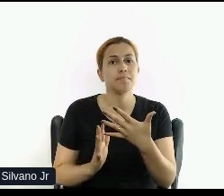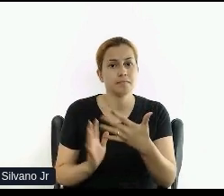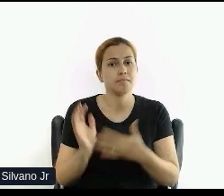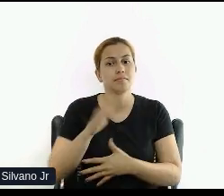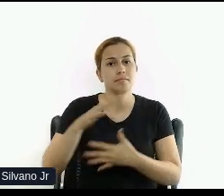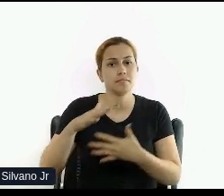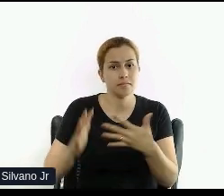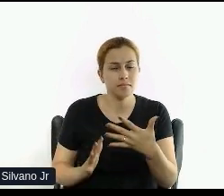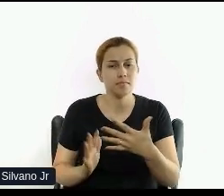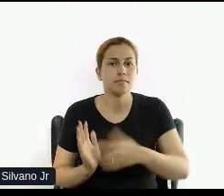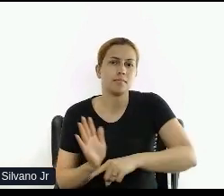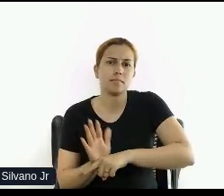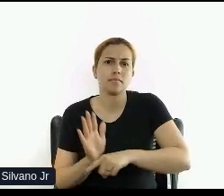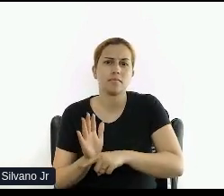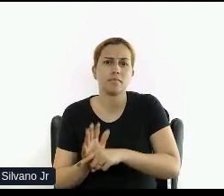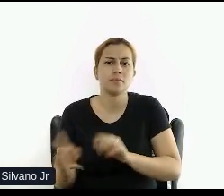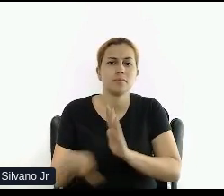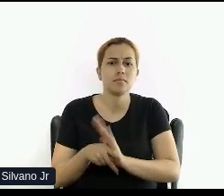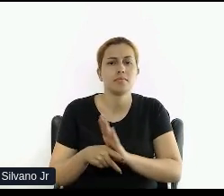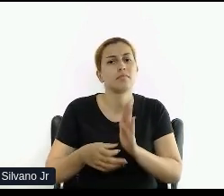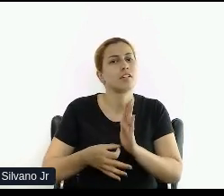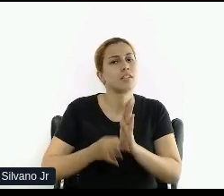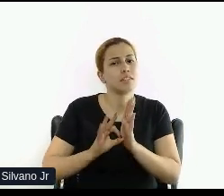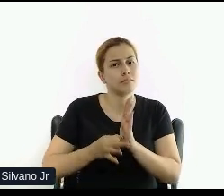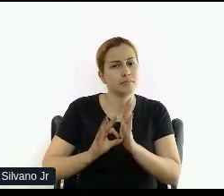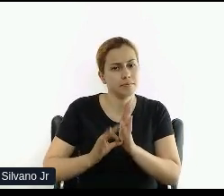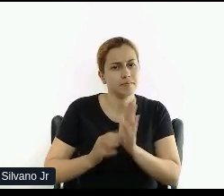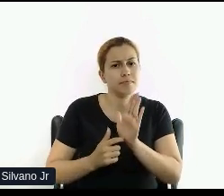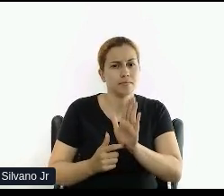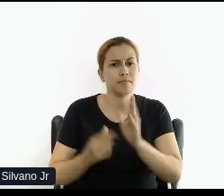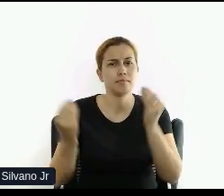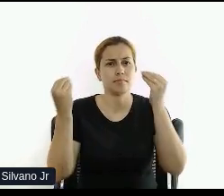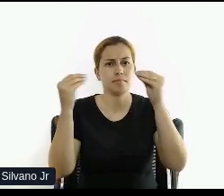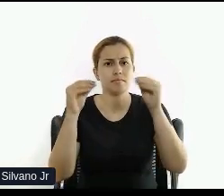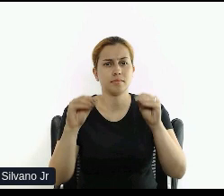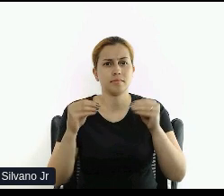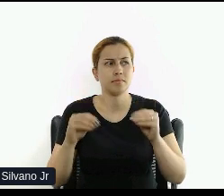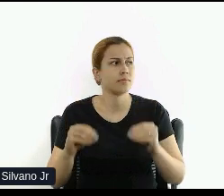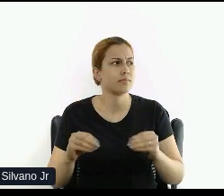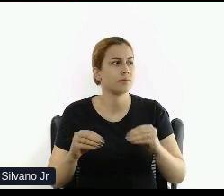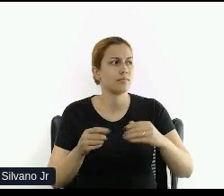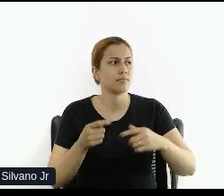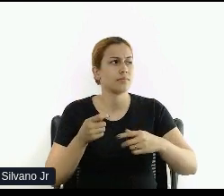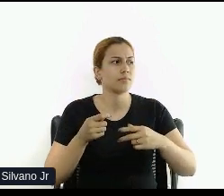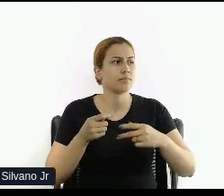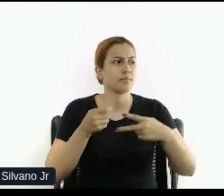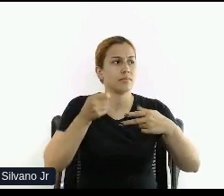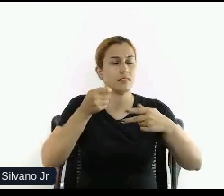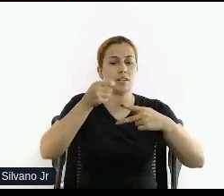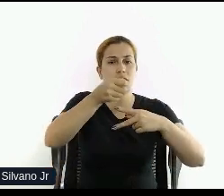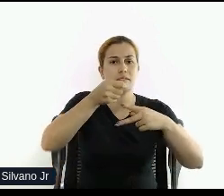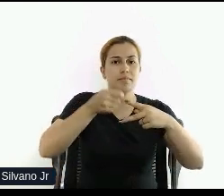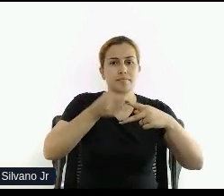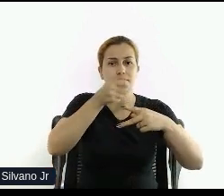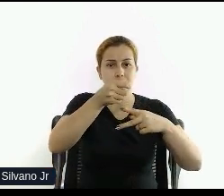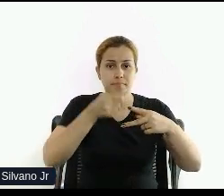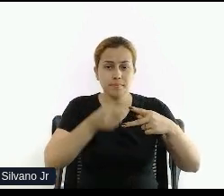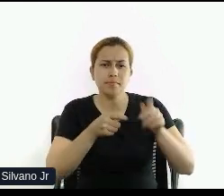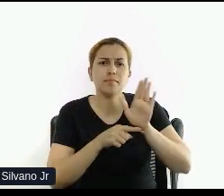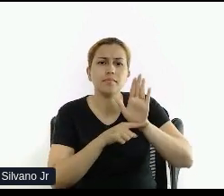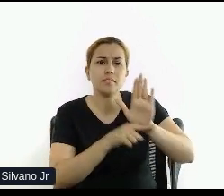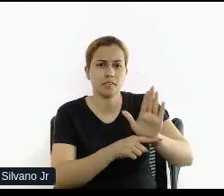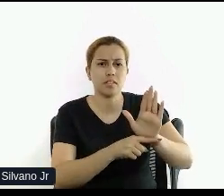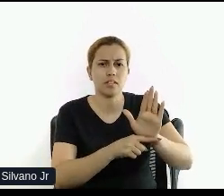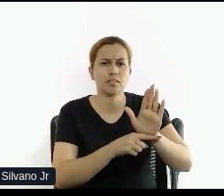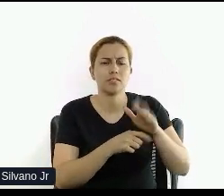enviado em JavaScript e é instalado nas páginas, inclusive, aqui na página do TDC, o nosso plugin está instalado. Então, é só